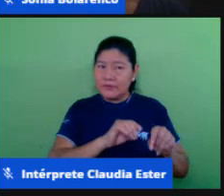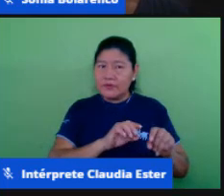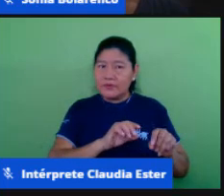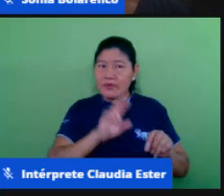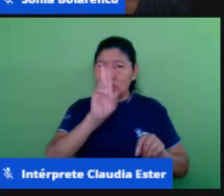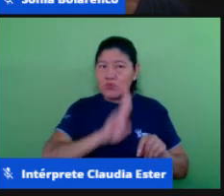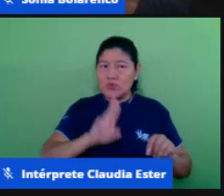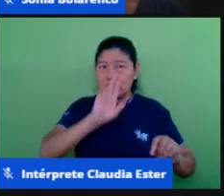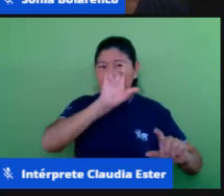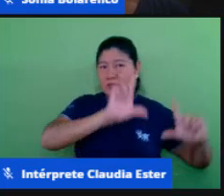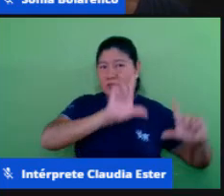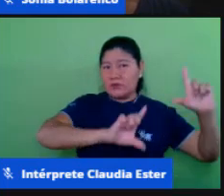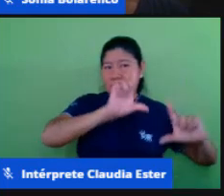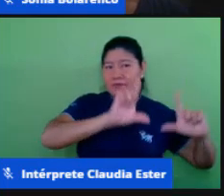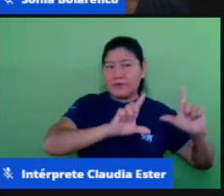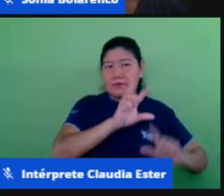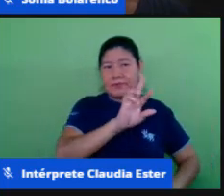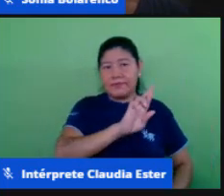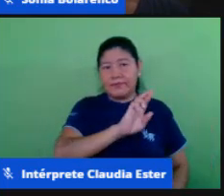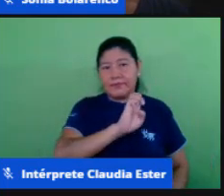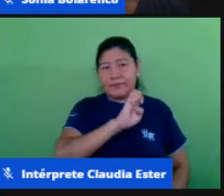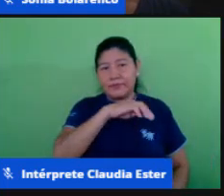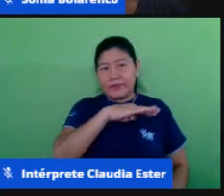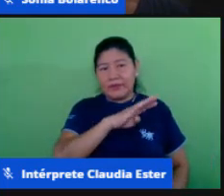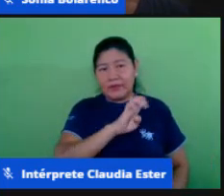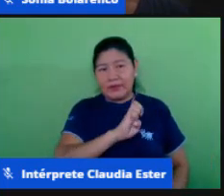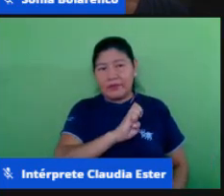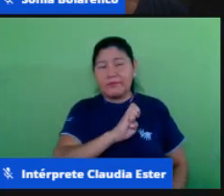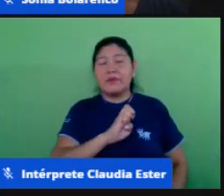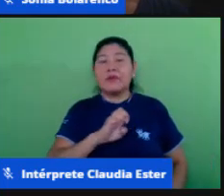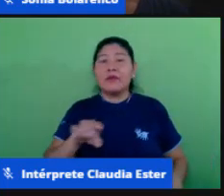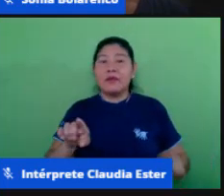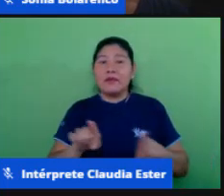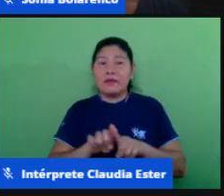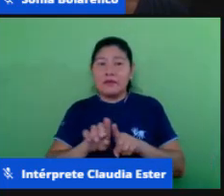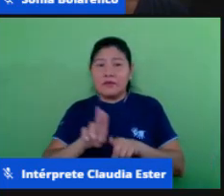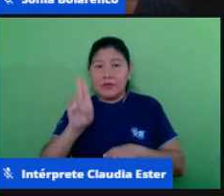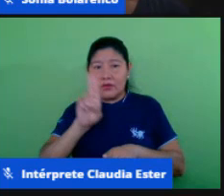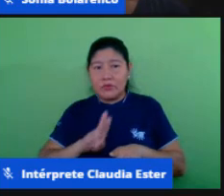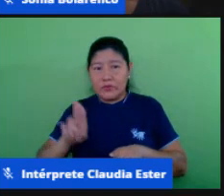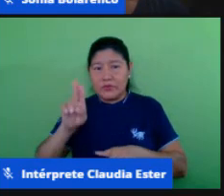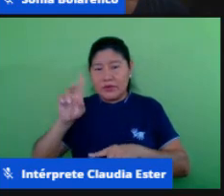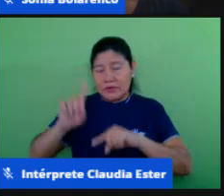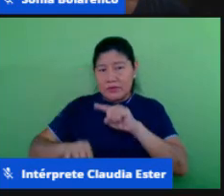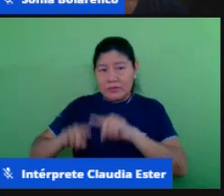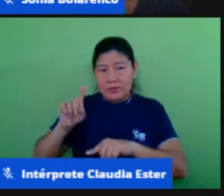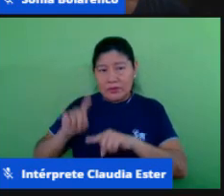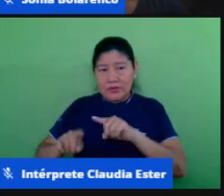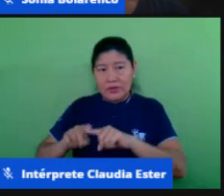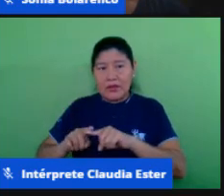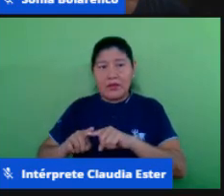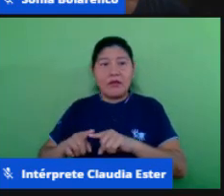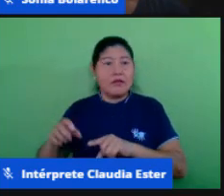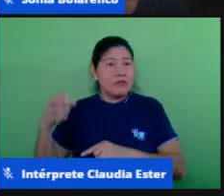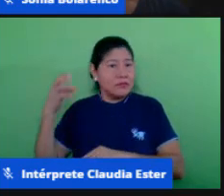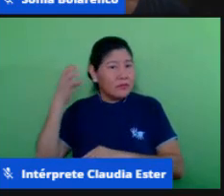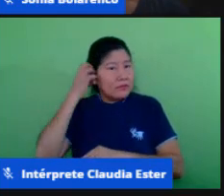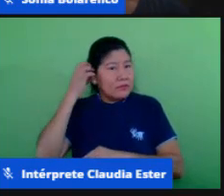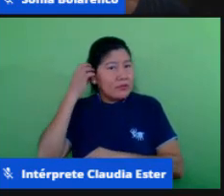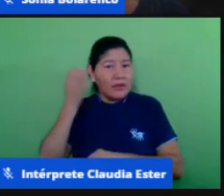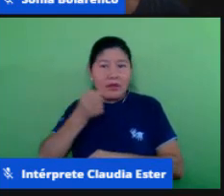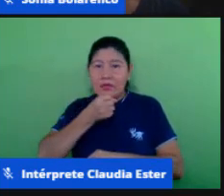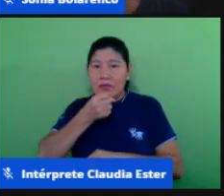por meio das aulas né dos materiais da Rádio REN do que está sendo